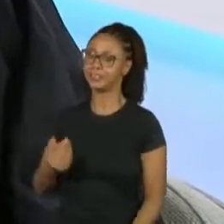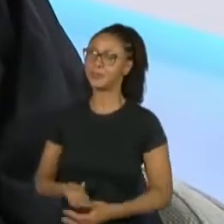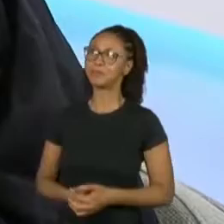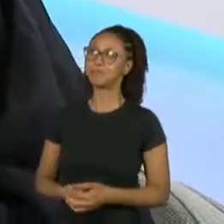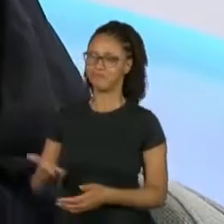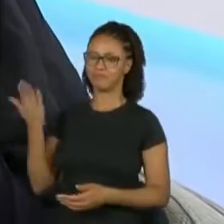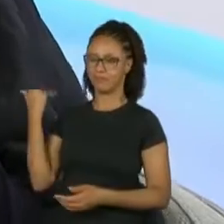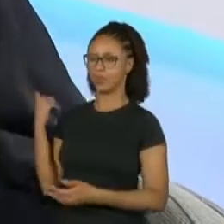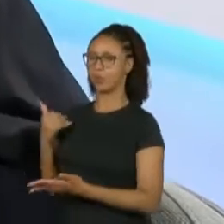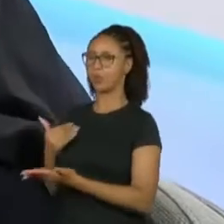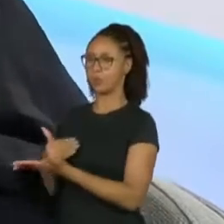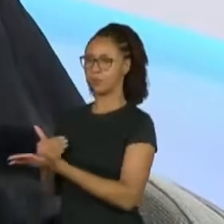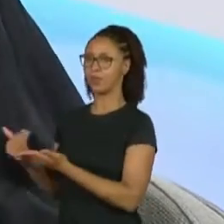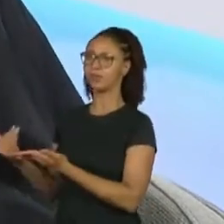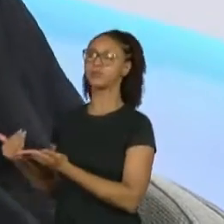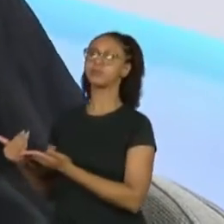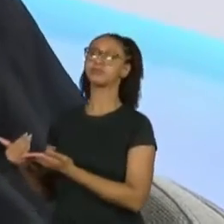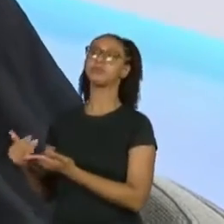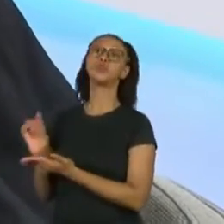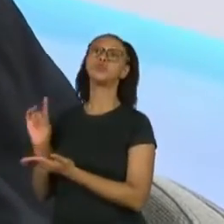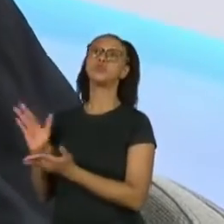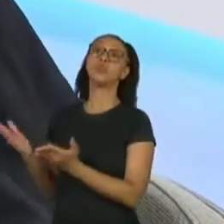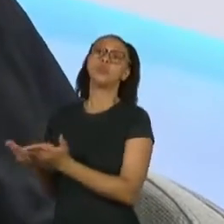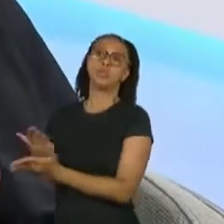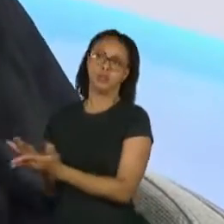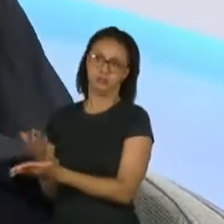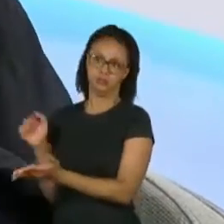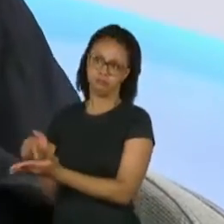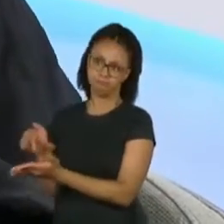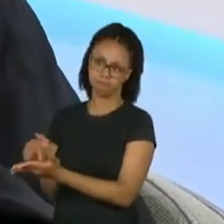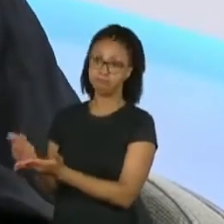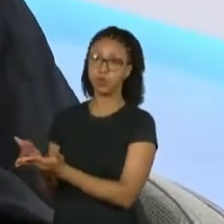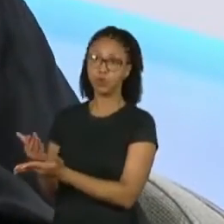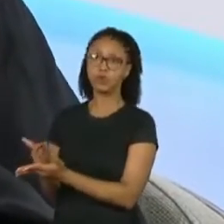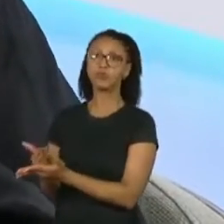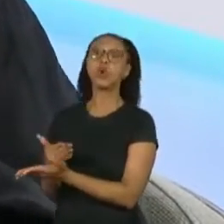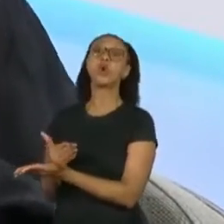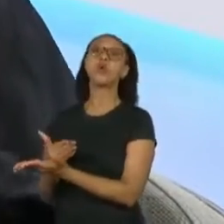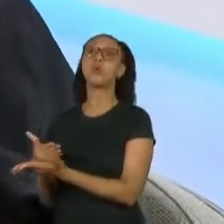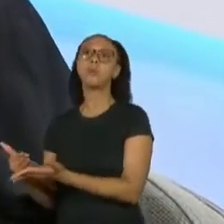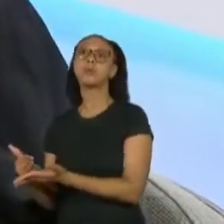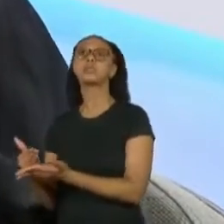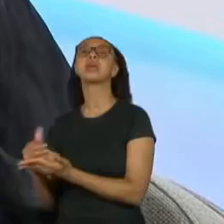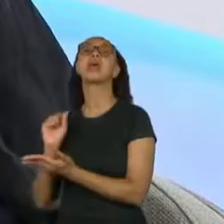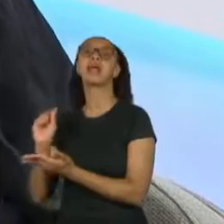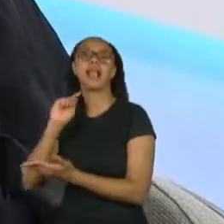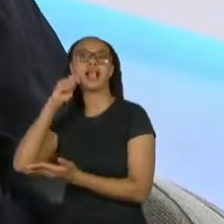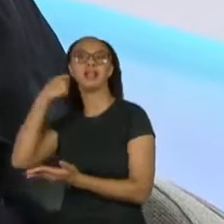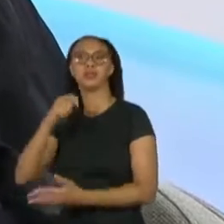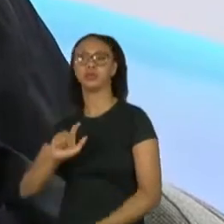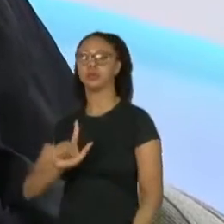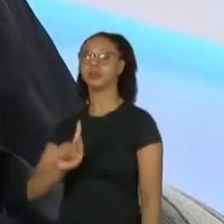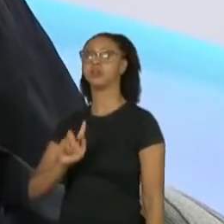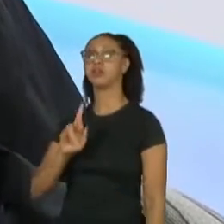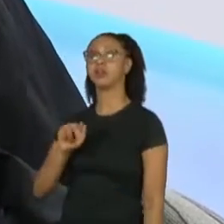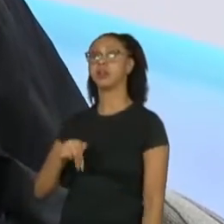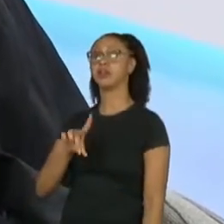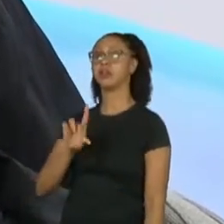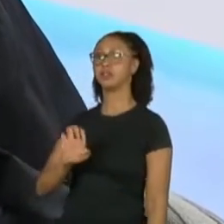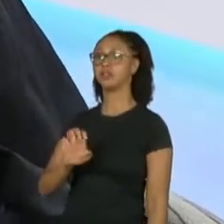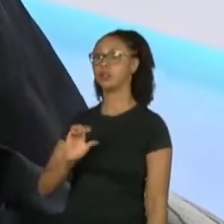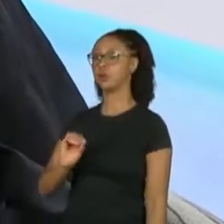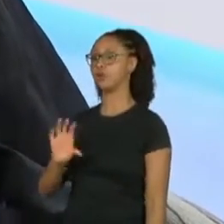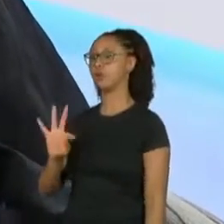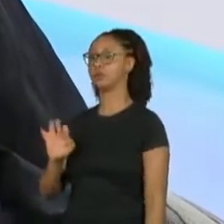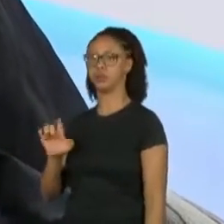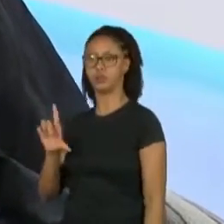início a ideia era um livro que começasse com o Grande Otelo e terminasse com o ator mais